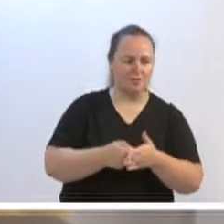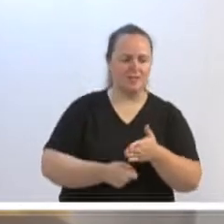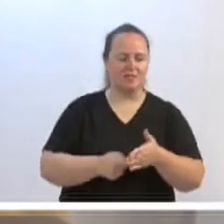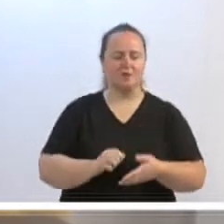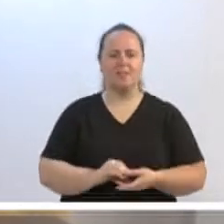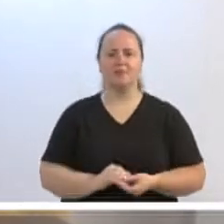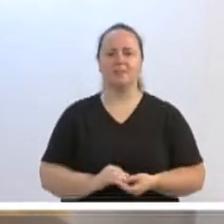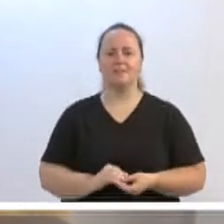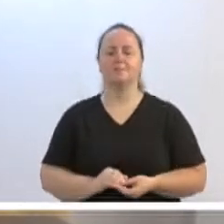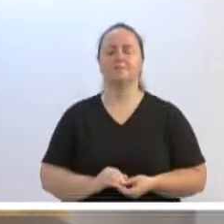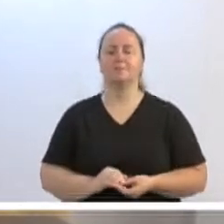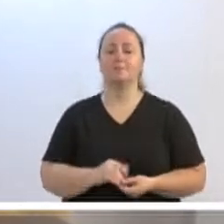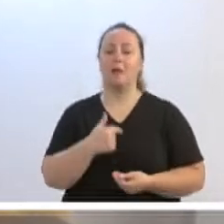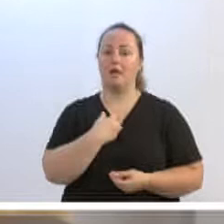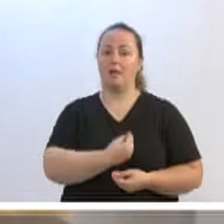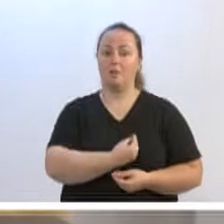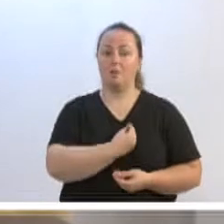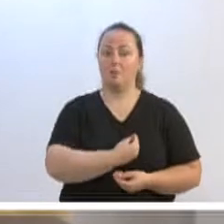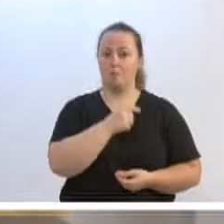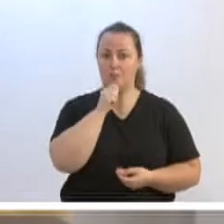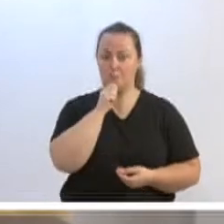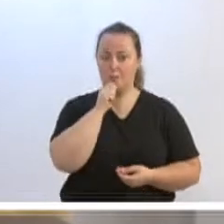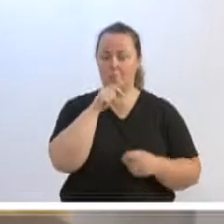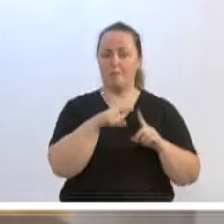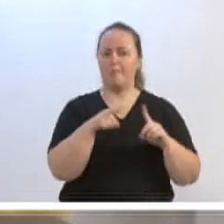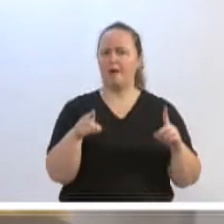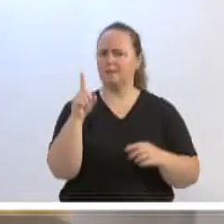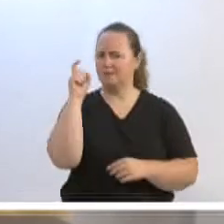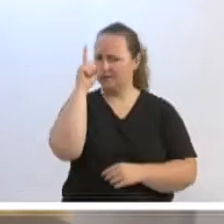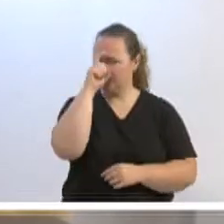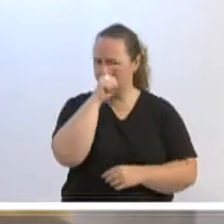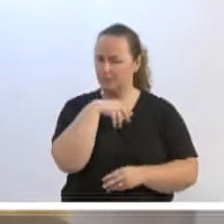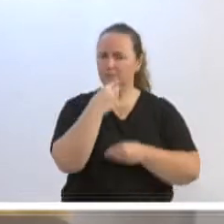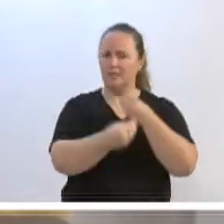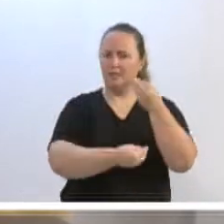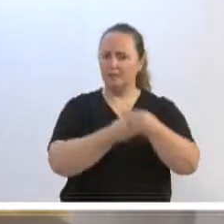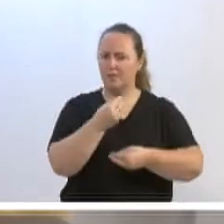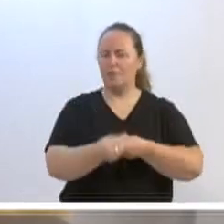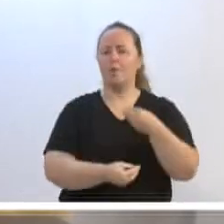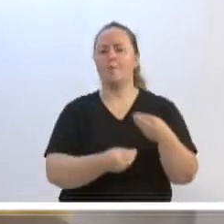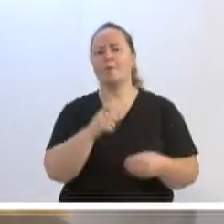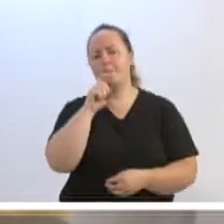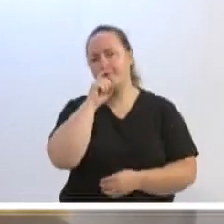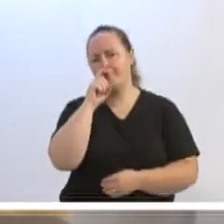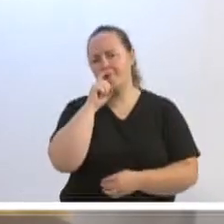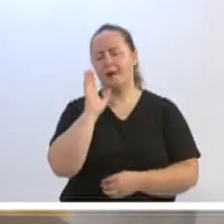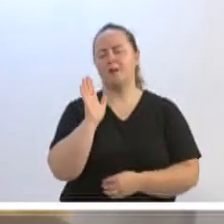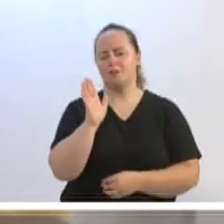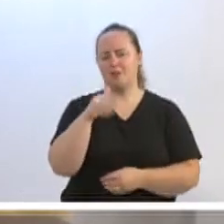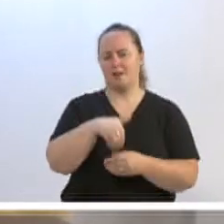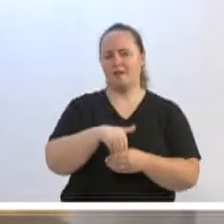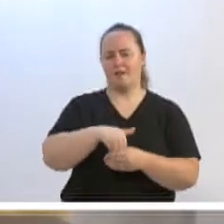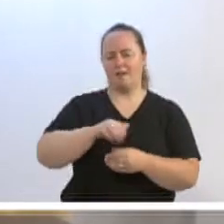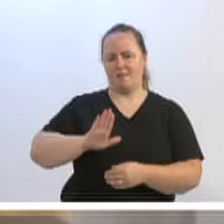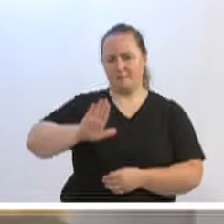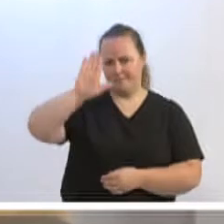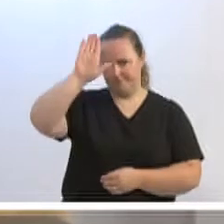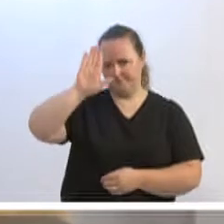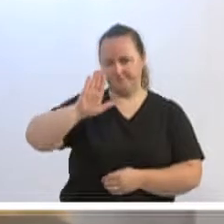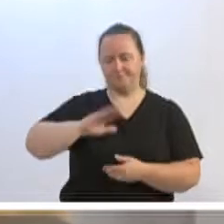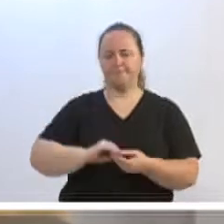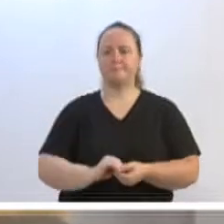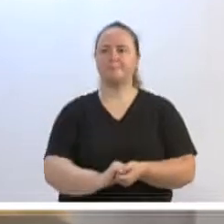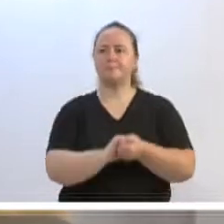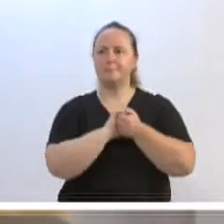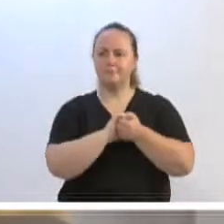não estive como candidato, mas eu sei das dificuldades, que é uma campanha estadualizada, meu pai já foi candidato e a gente sabe disso, e parabenizar